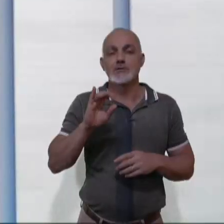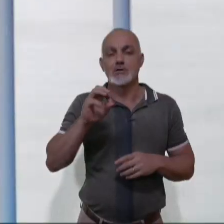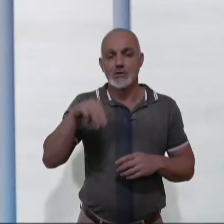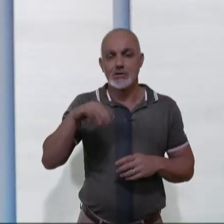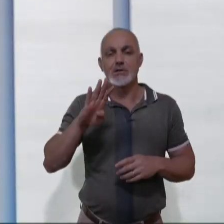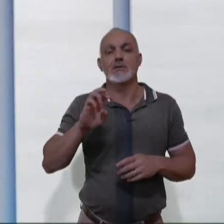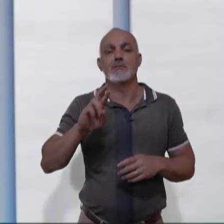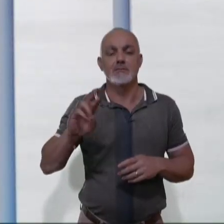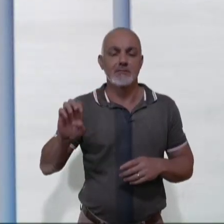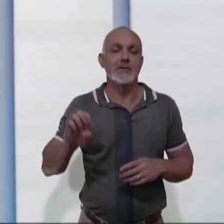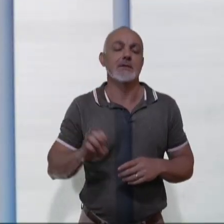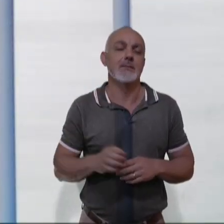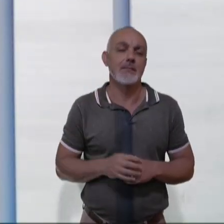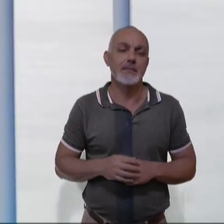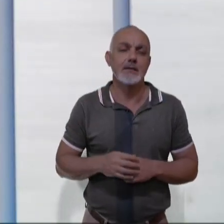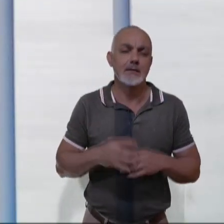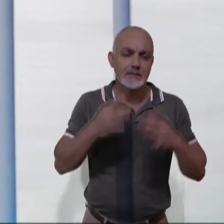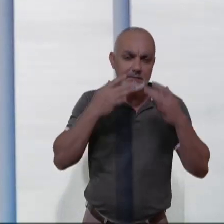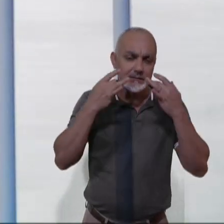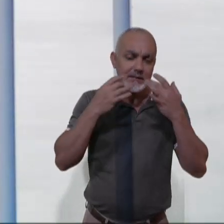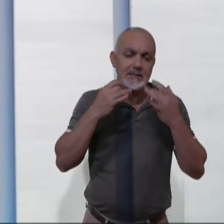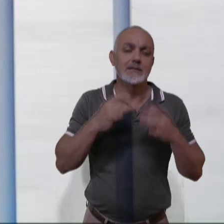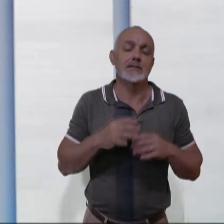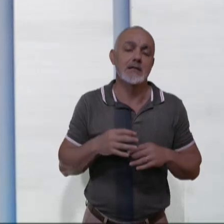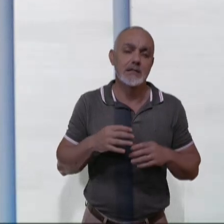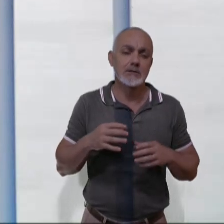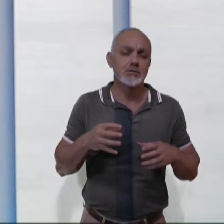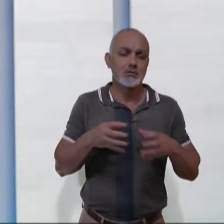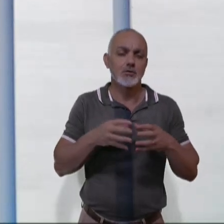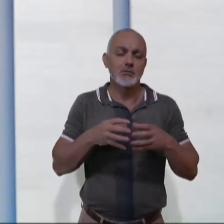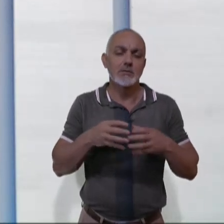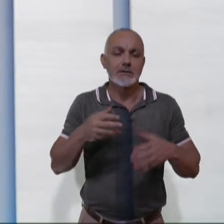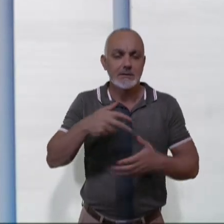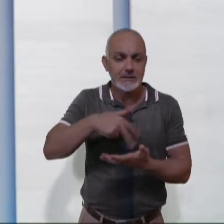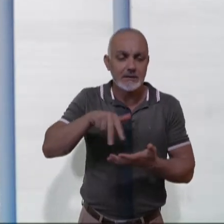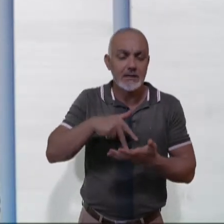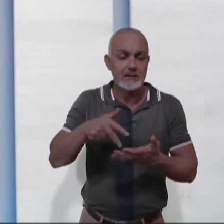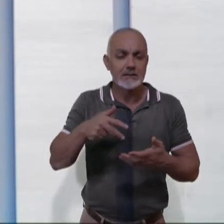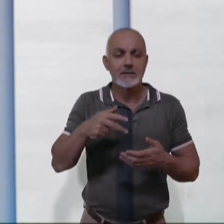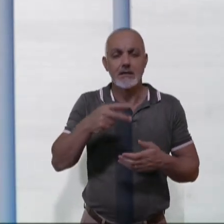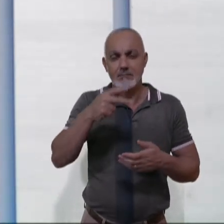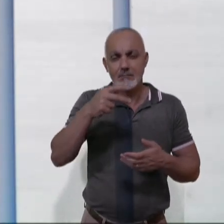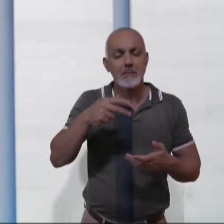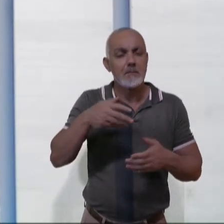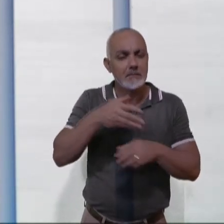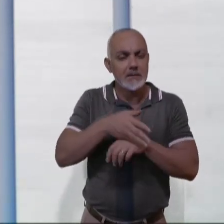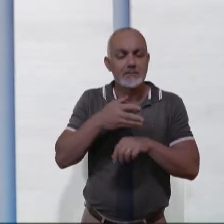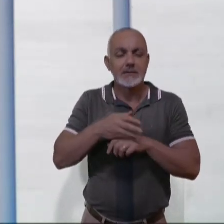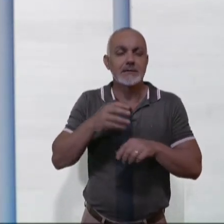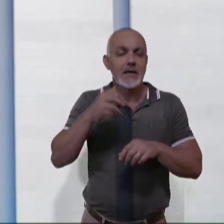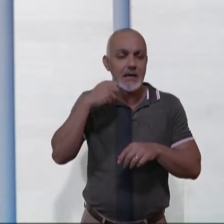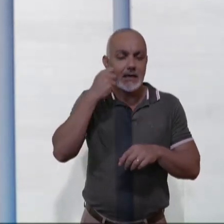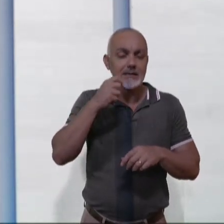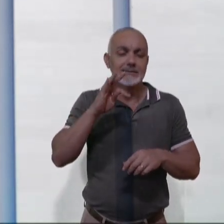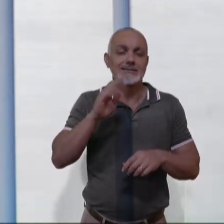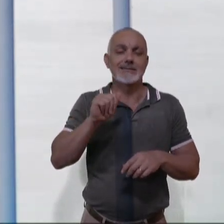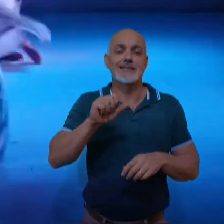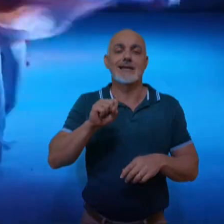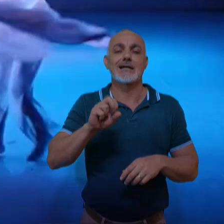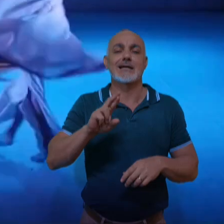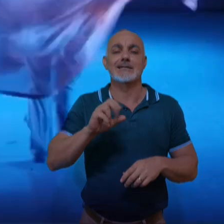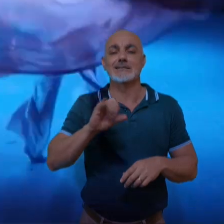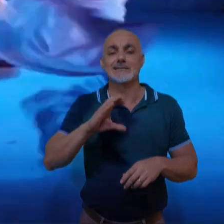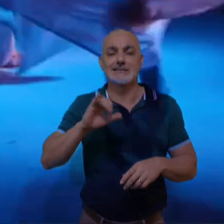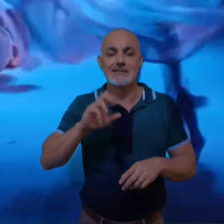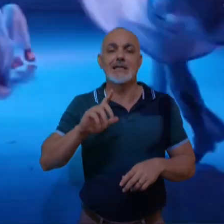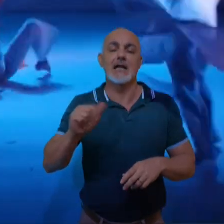espetáculo Vila Tarsila, da companhia Dru, de dança contemporânea, leva o espectador ao mundo da artista brasileira Tarsila do Amoral. A